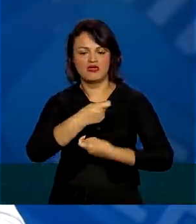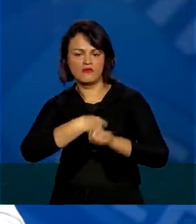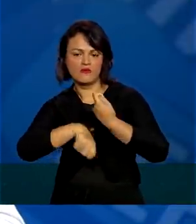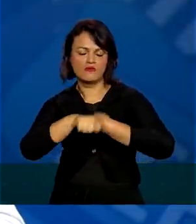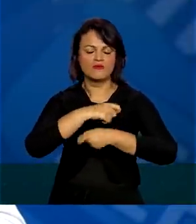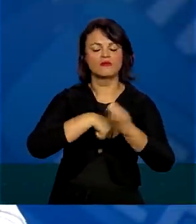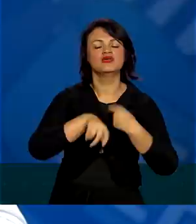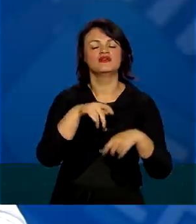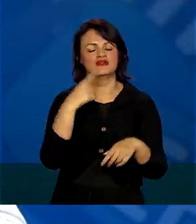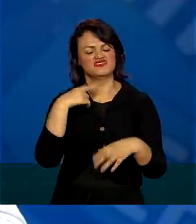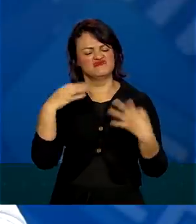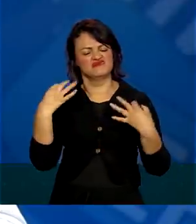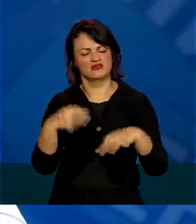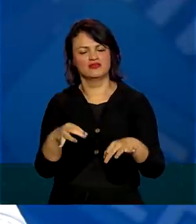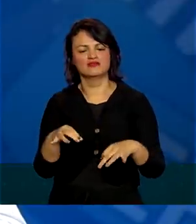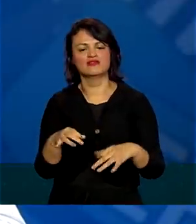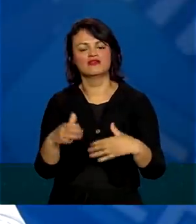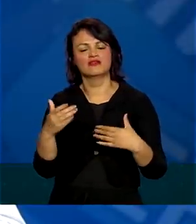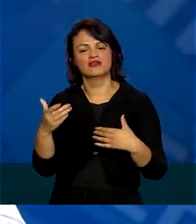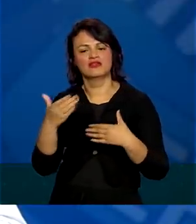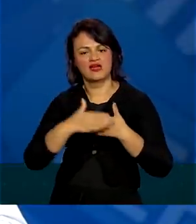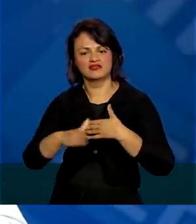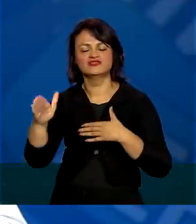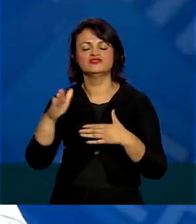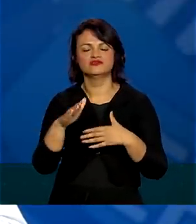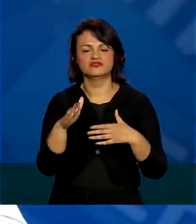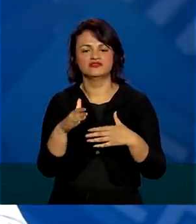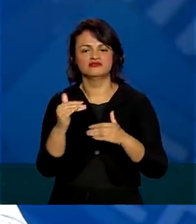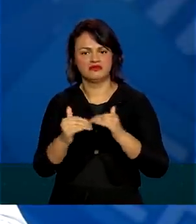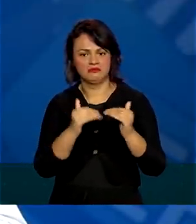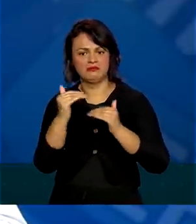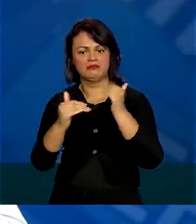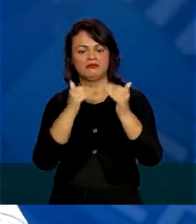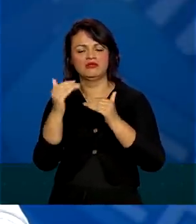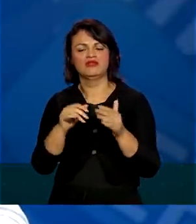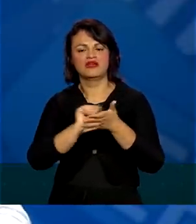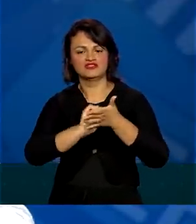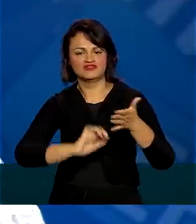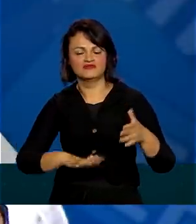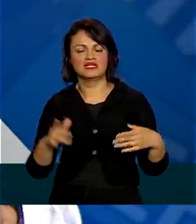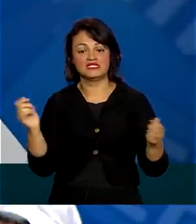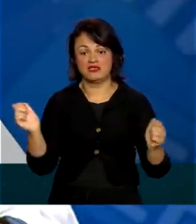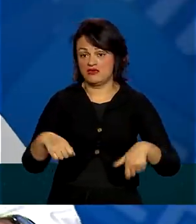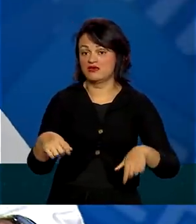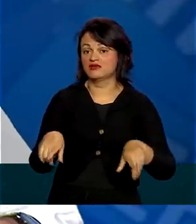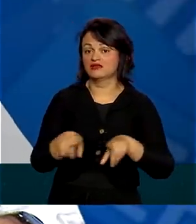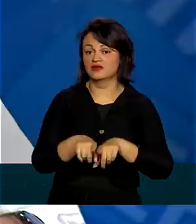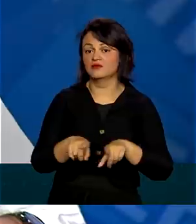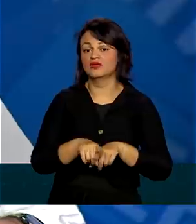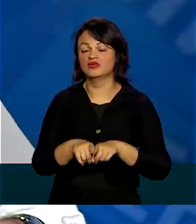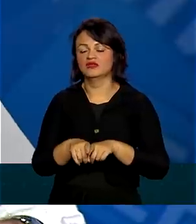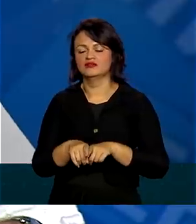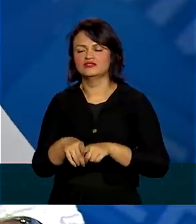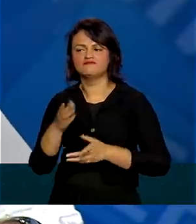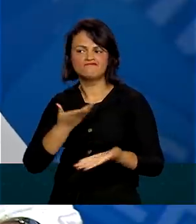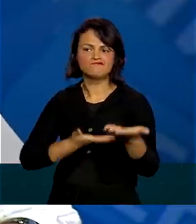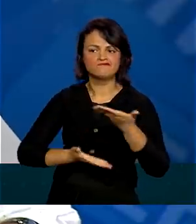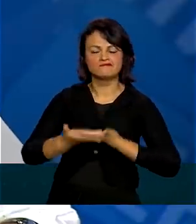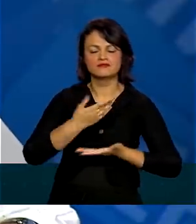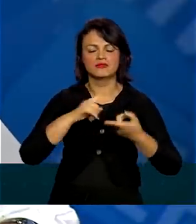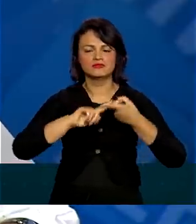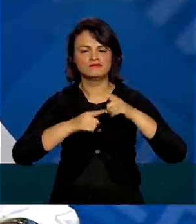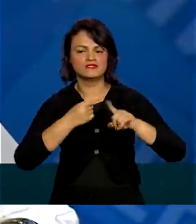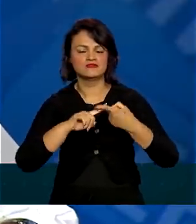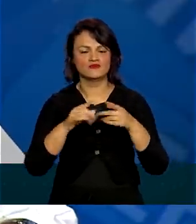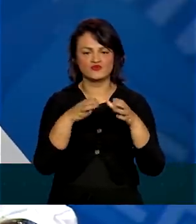certeza que ela vai se responder um pouco mais em atividade. E também articulamos muito nós